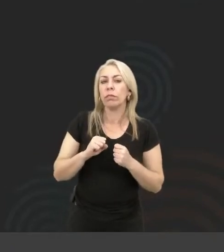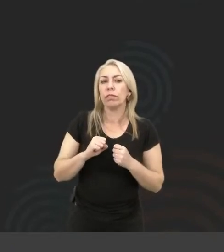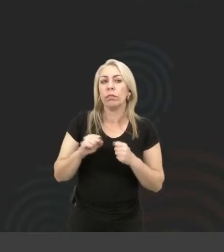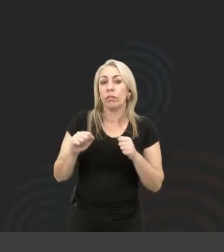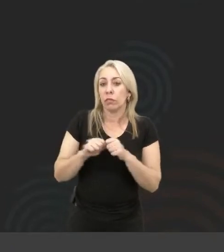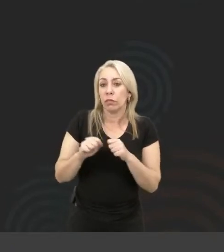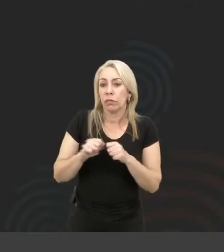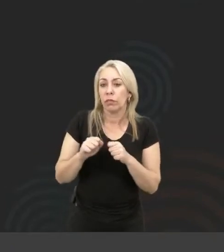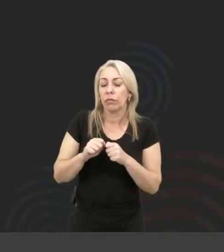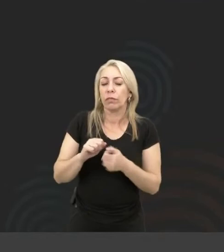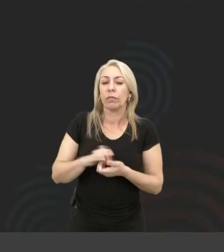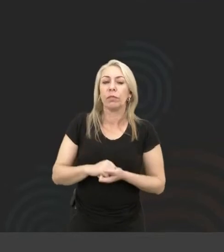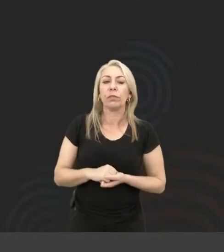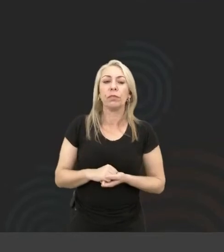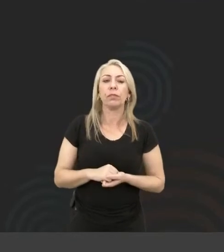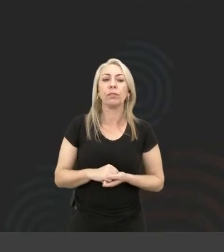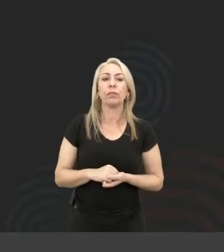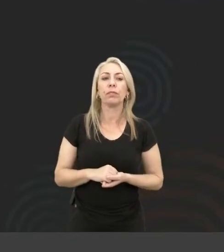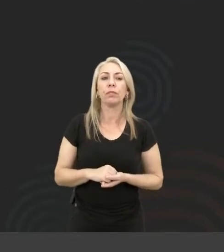exemplo,